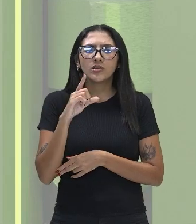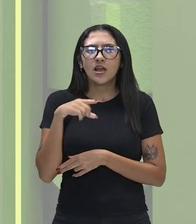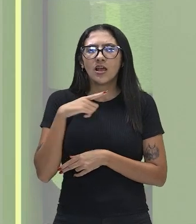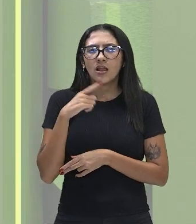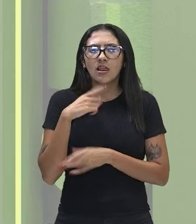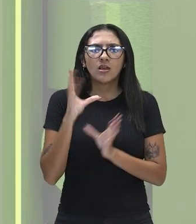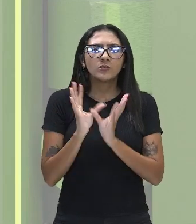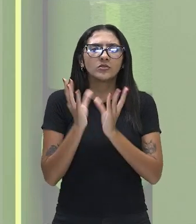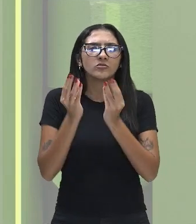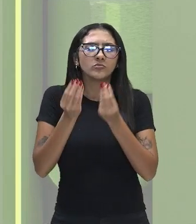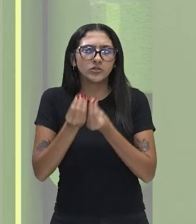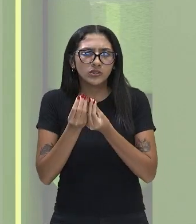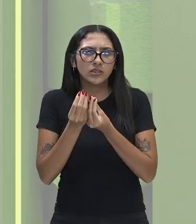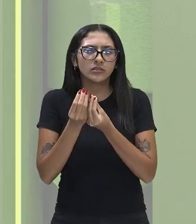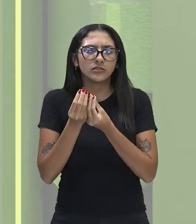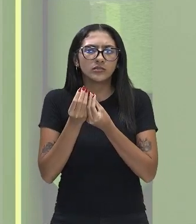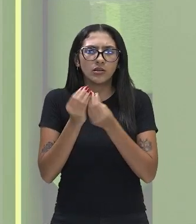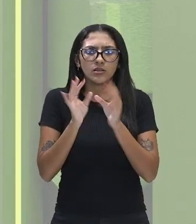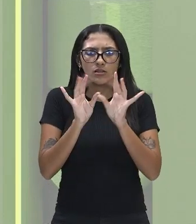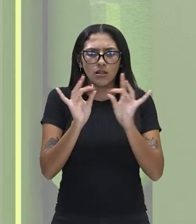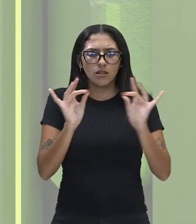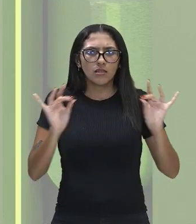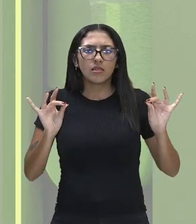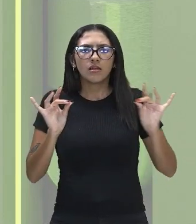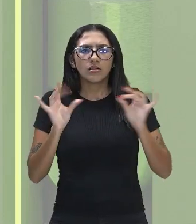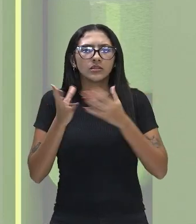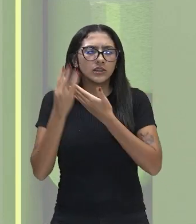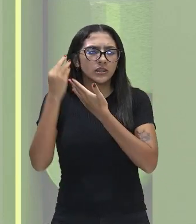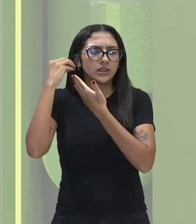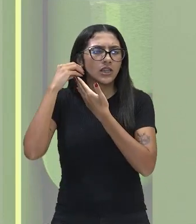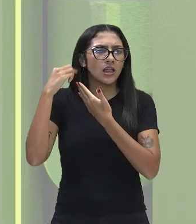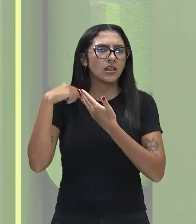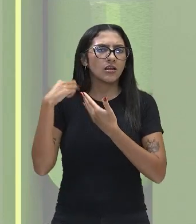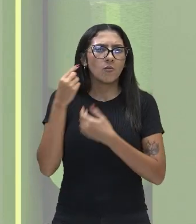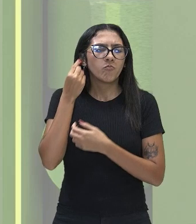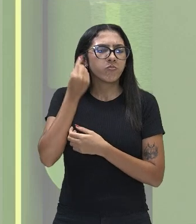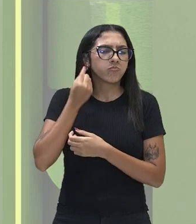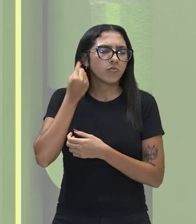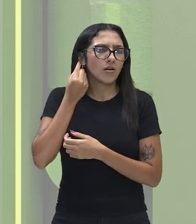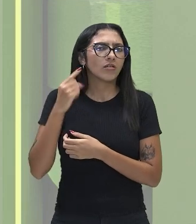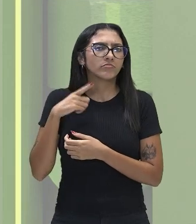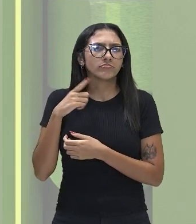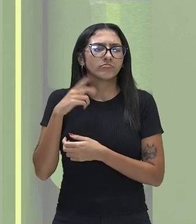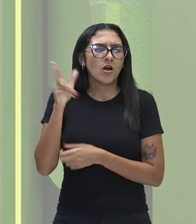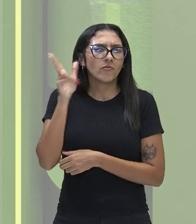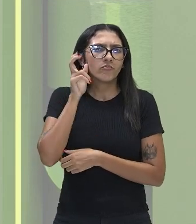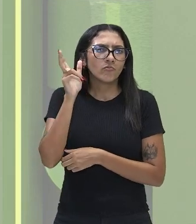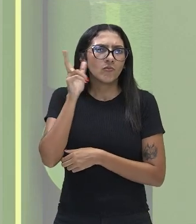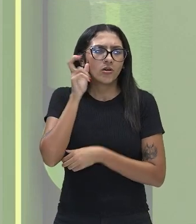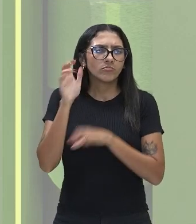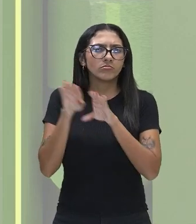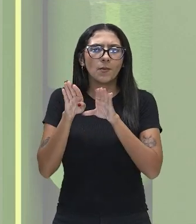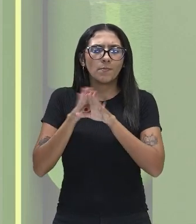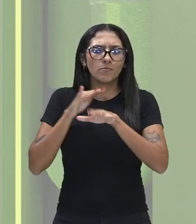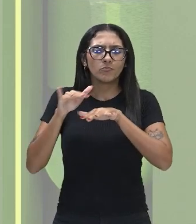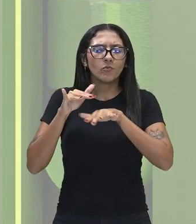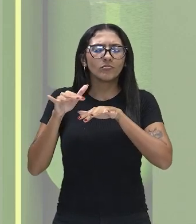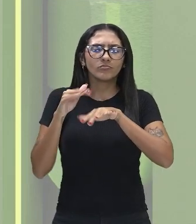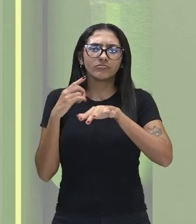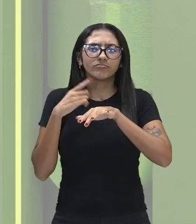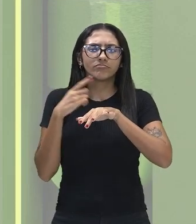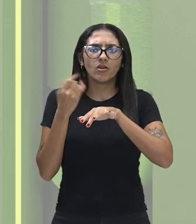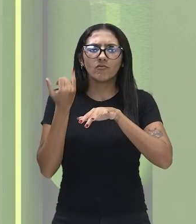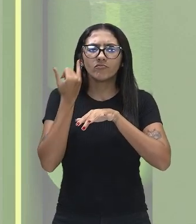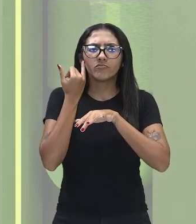células ciliadas que mudam, esse líquido faz com que elas vibrem também recebendo esse